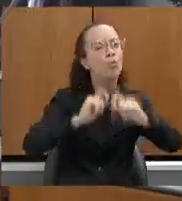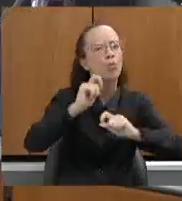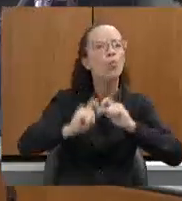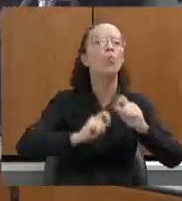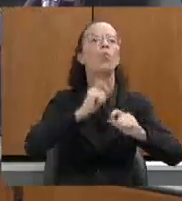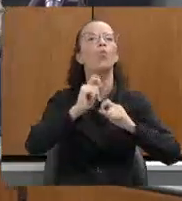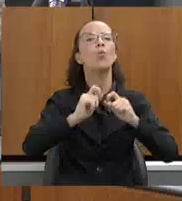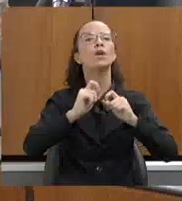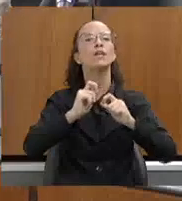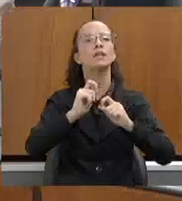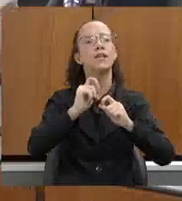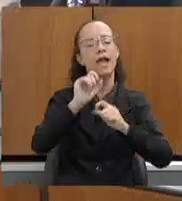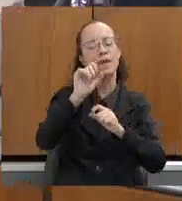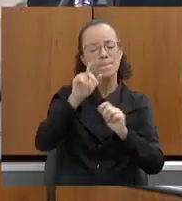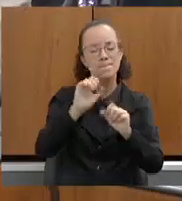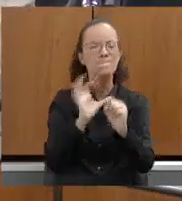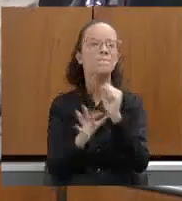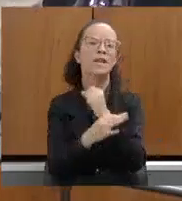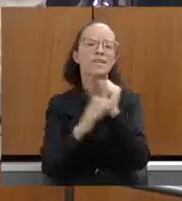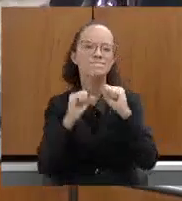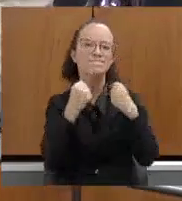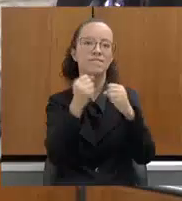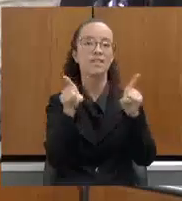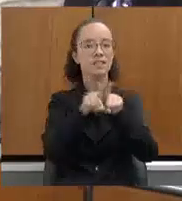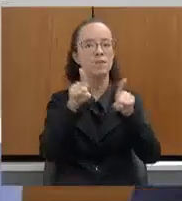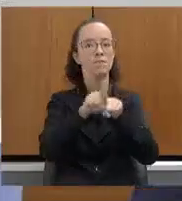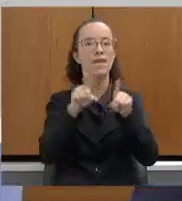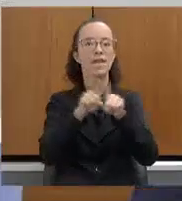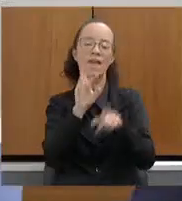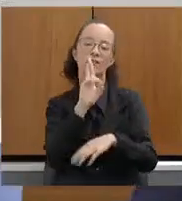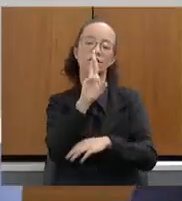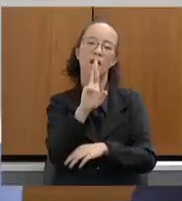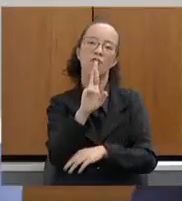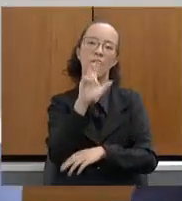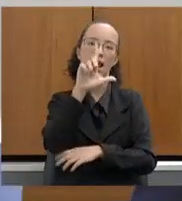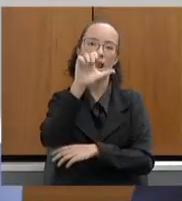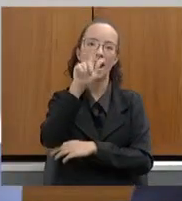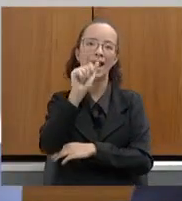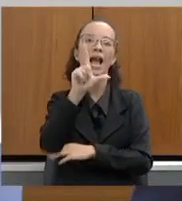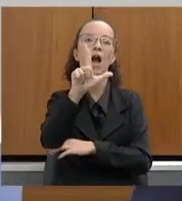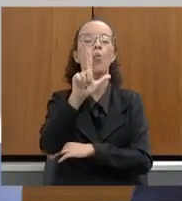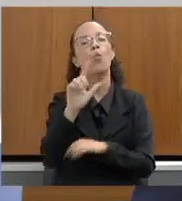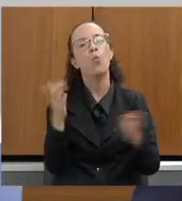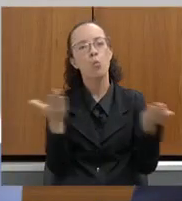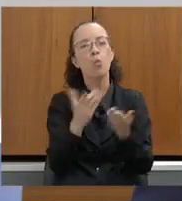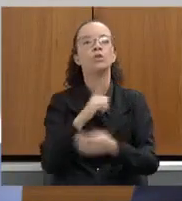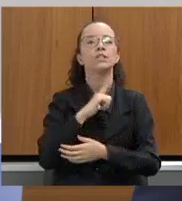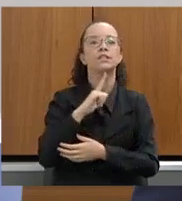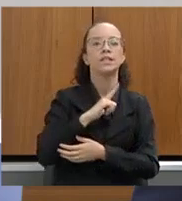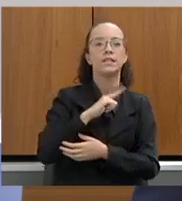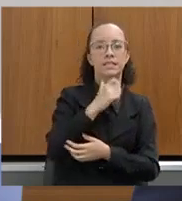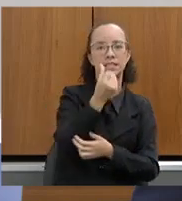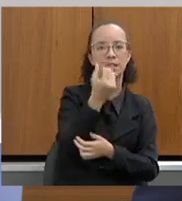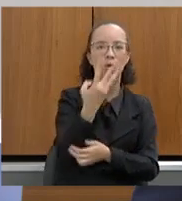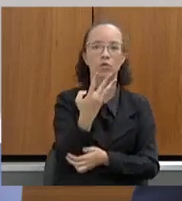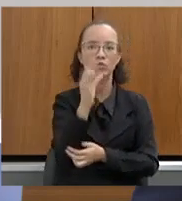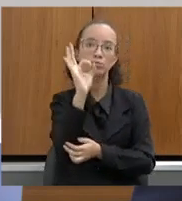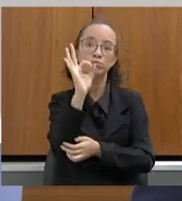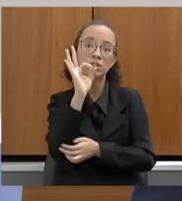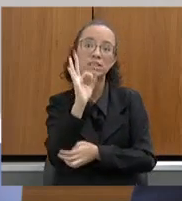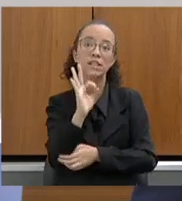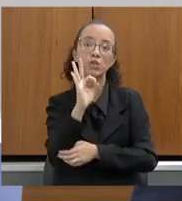de área de preservação permanente e reserva legal. Hoje nós temos 64% das 900 mil